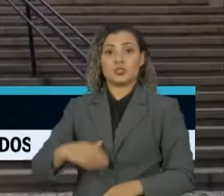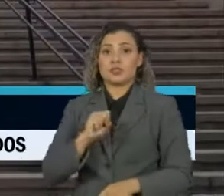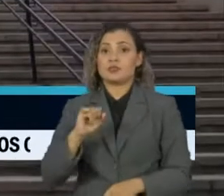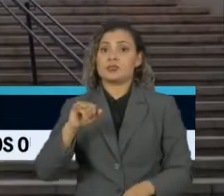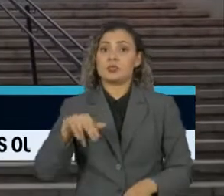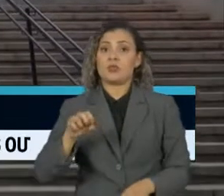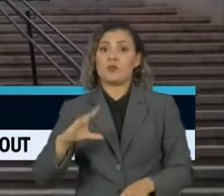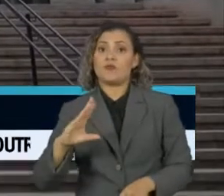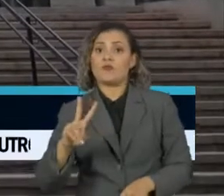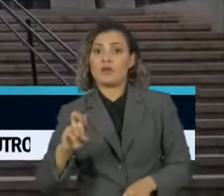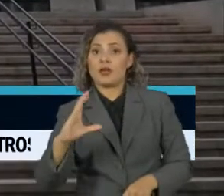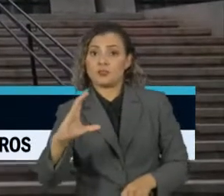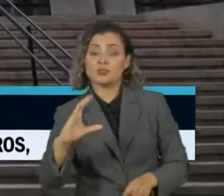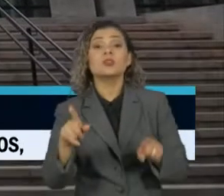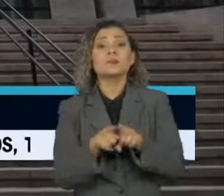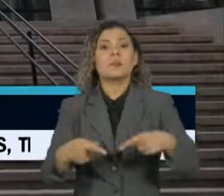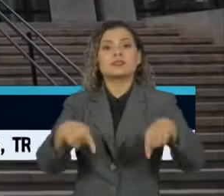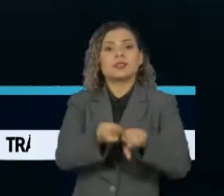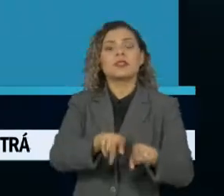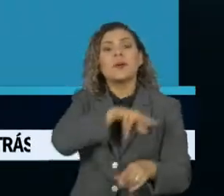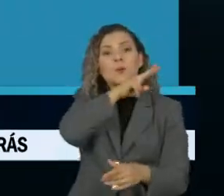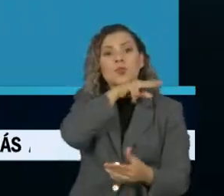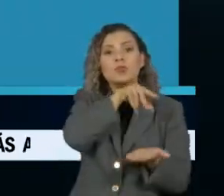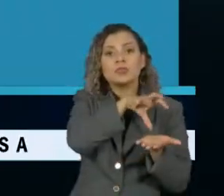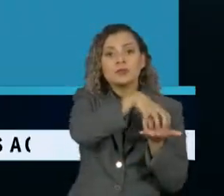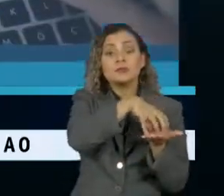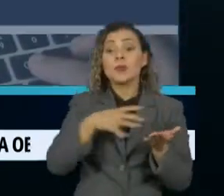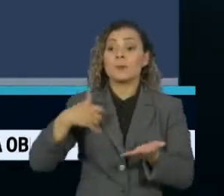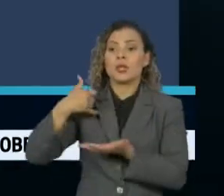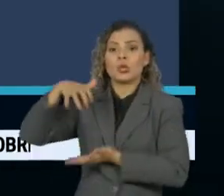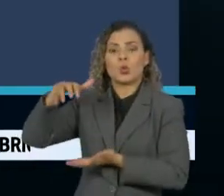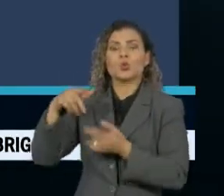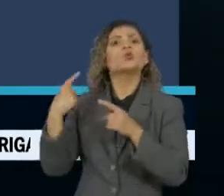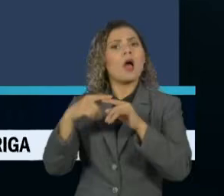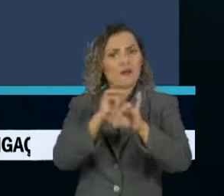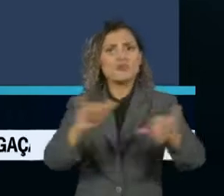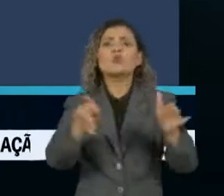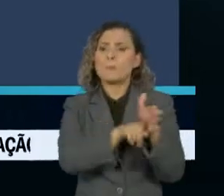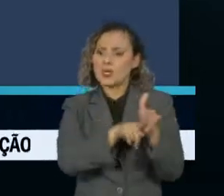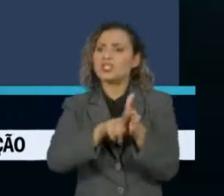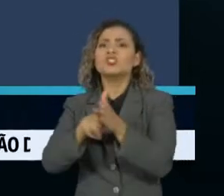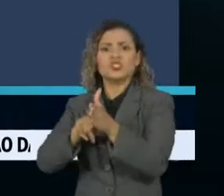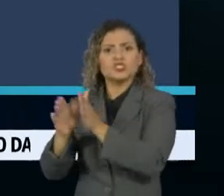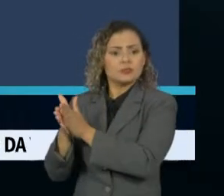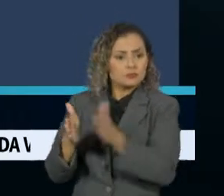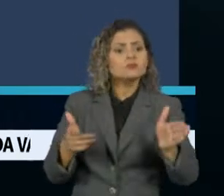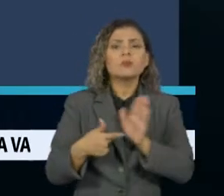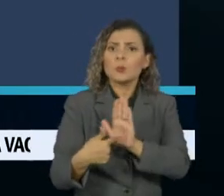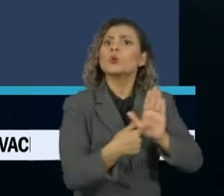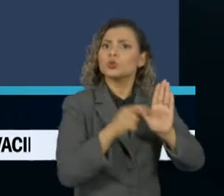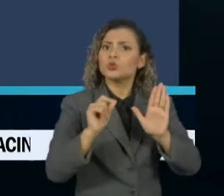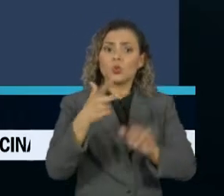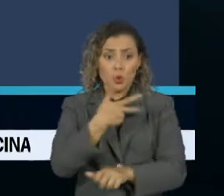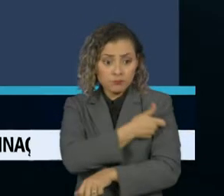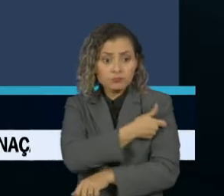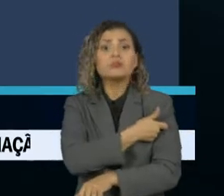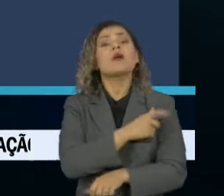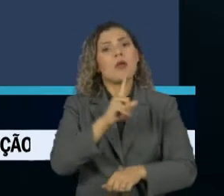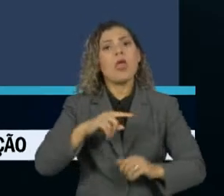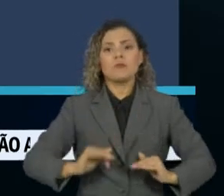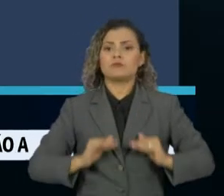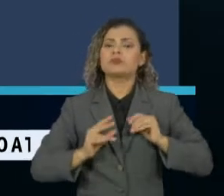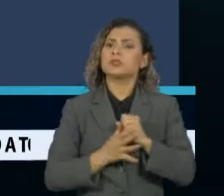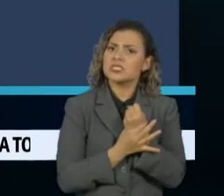em parceria com o Instituto Butantan para os idosos. Afirmou que estudos preliminares mostraram que o imunizante é